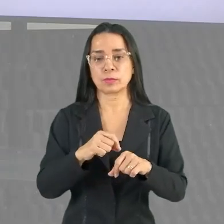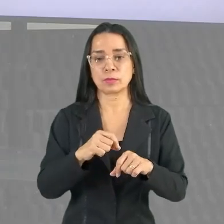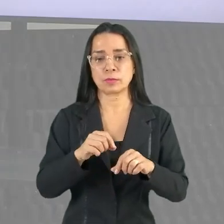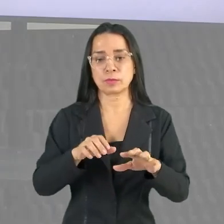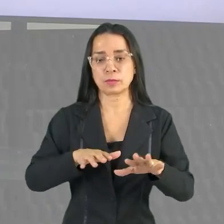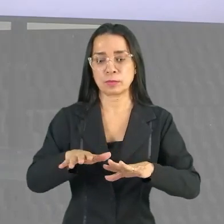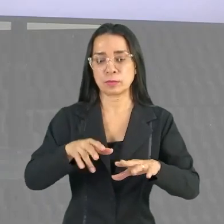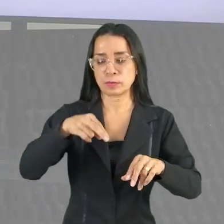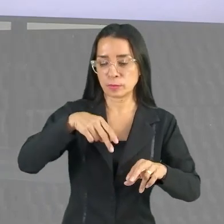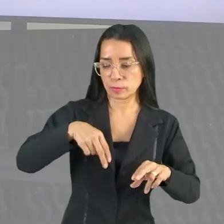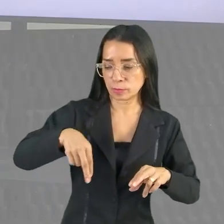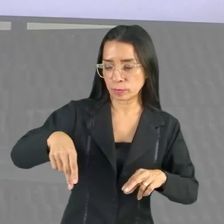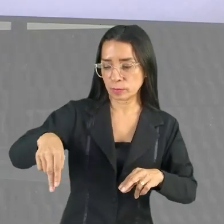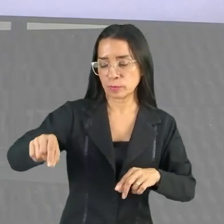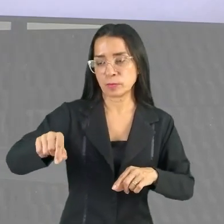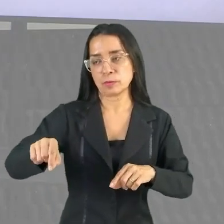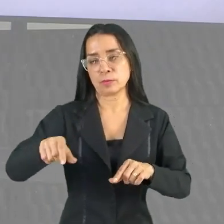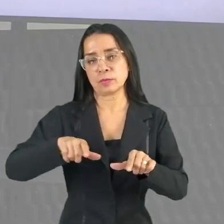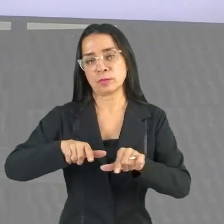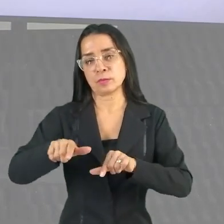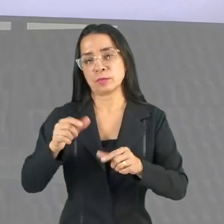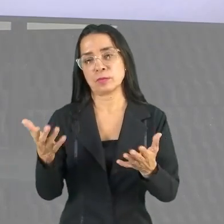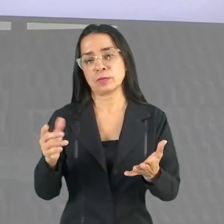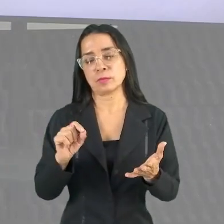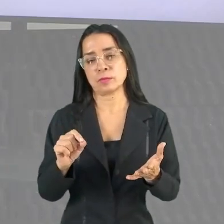dele de casa para o serviço